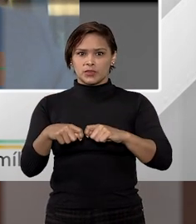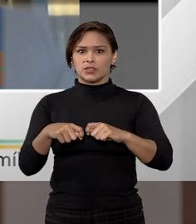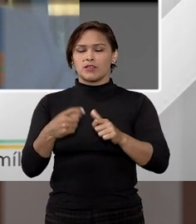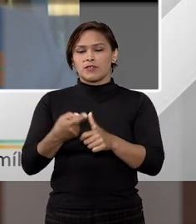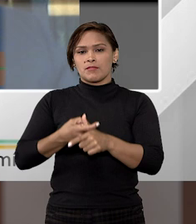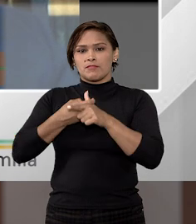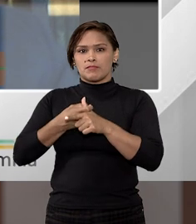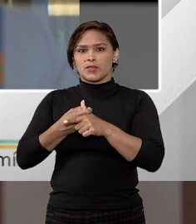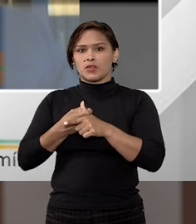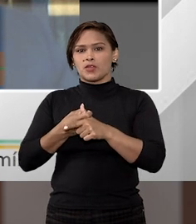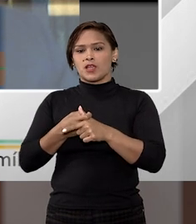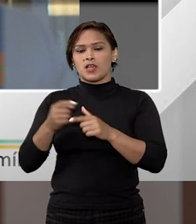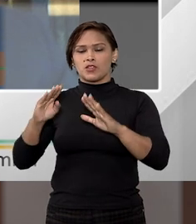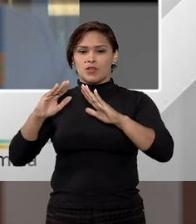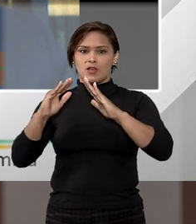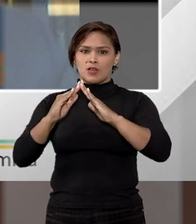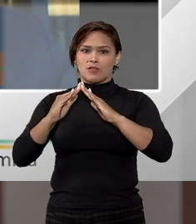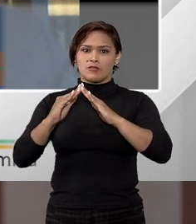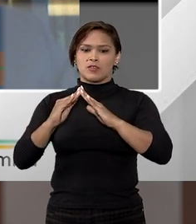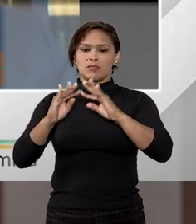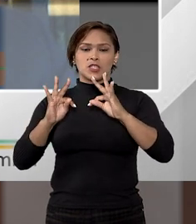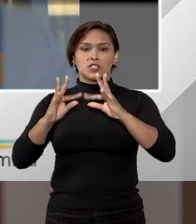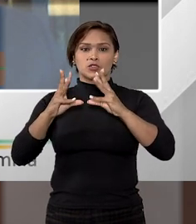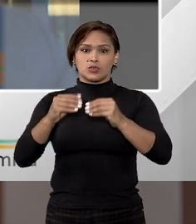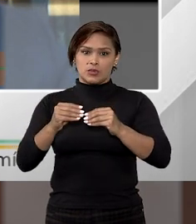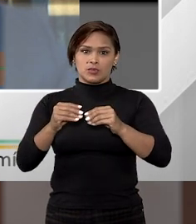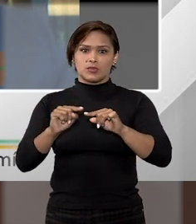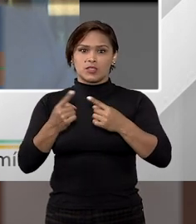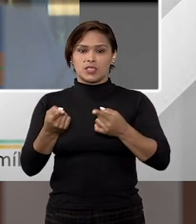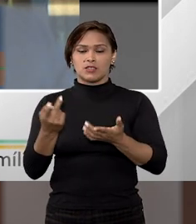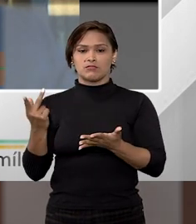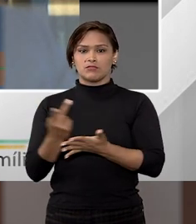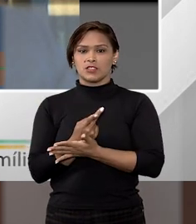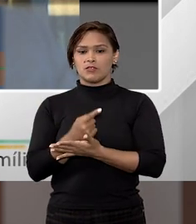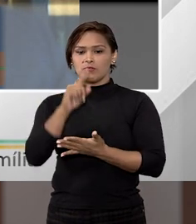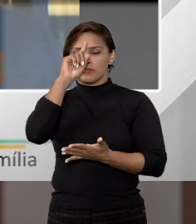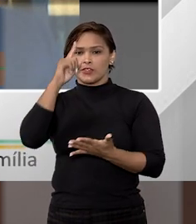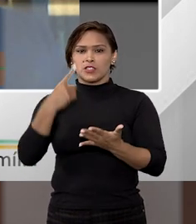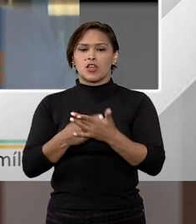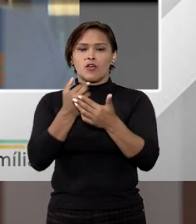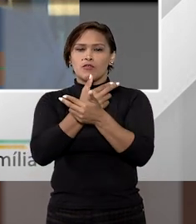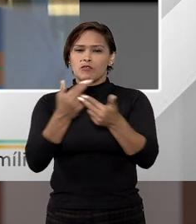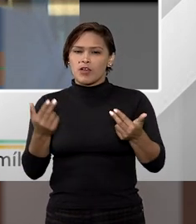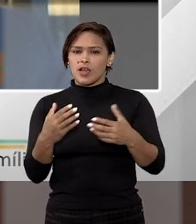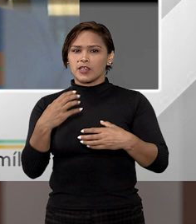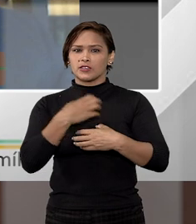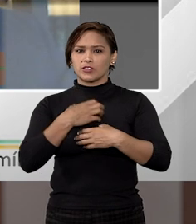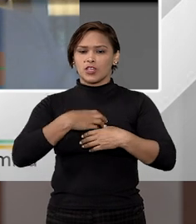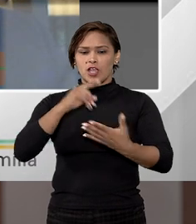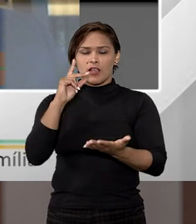permanecendo impenhorável o bem de família integralmente. Isso foi decidido de várias